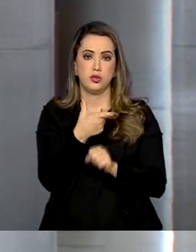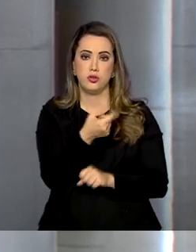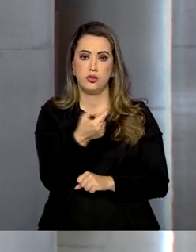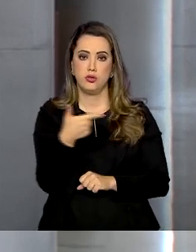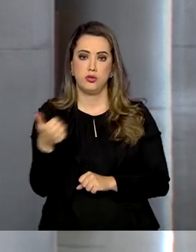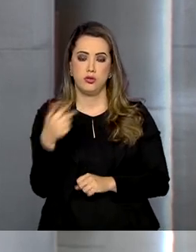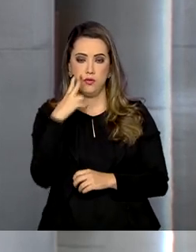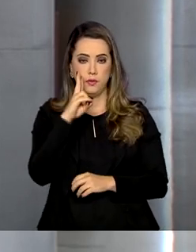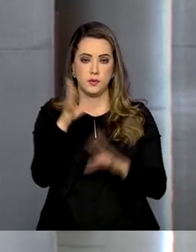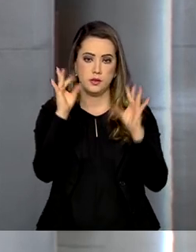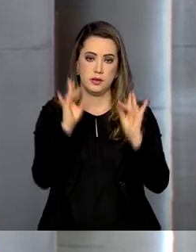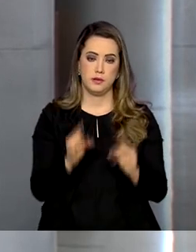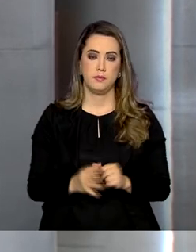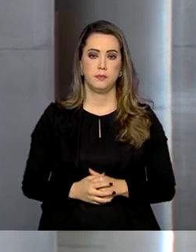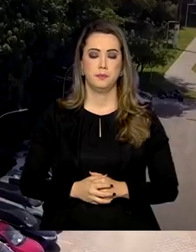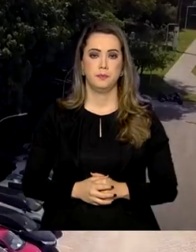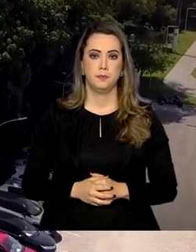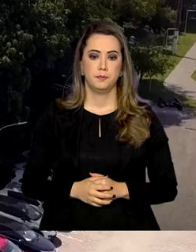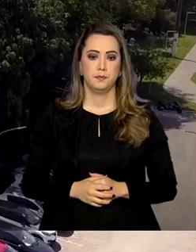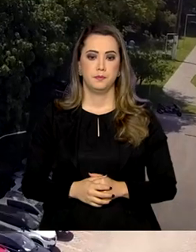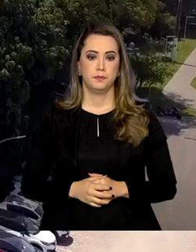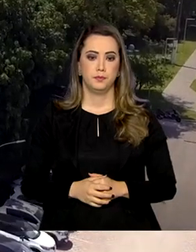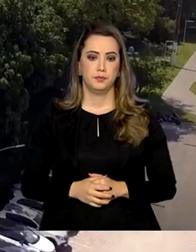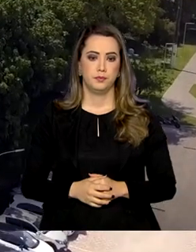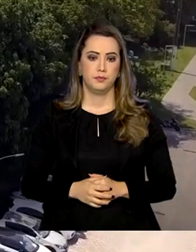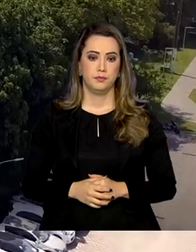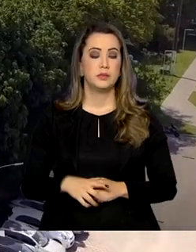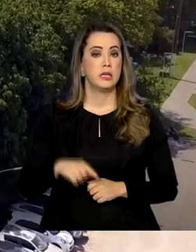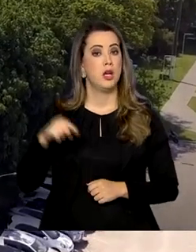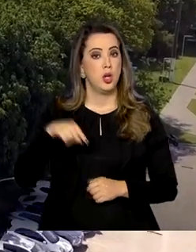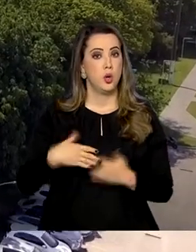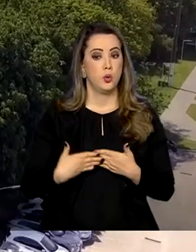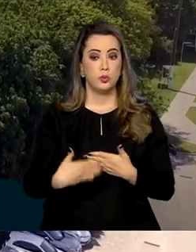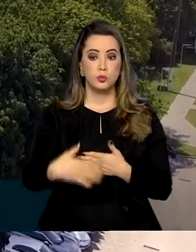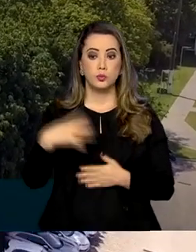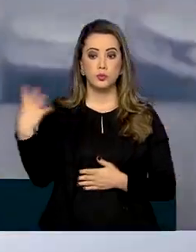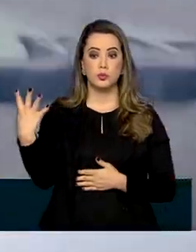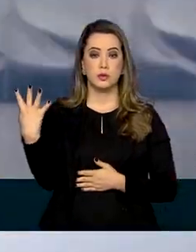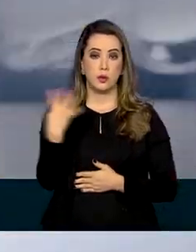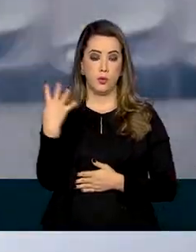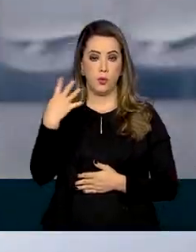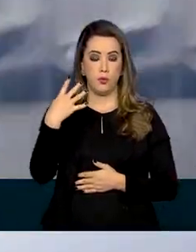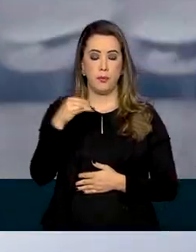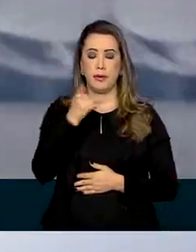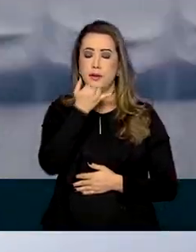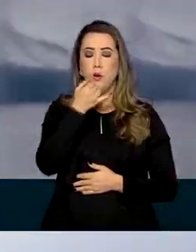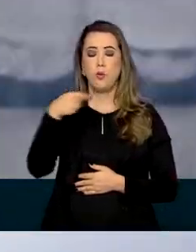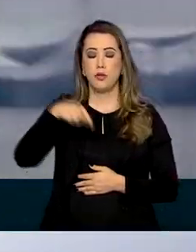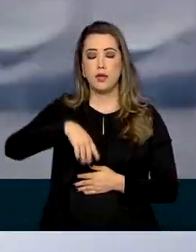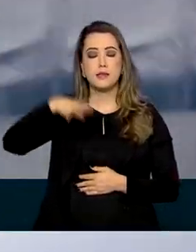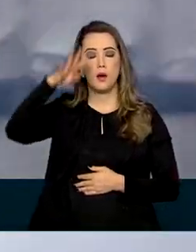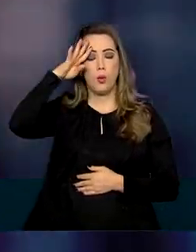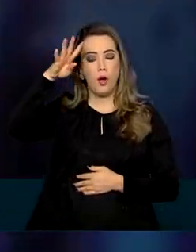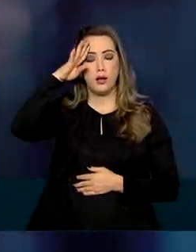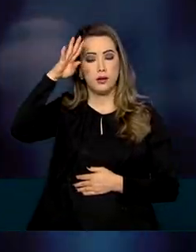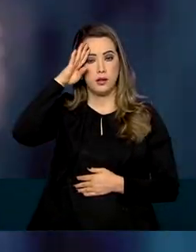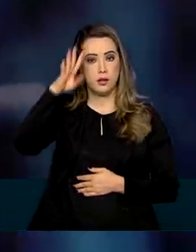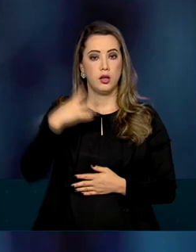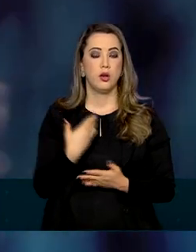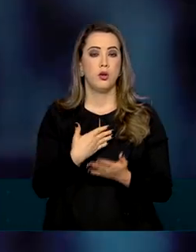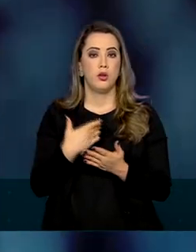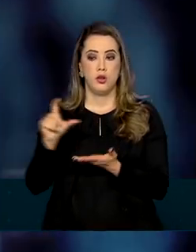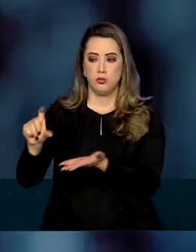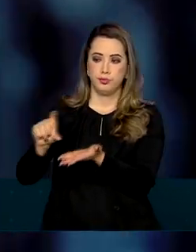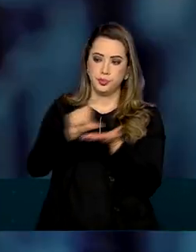Vamos ver na reportagem. A partir desta quarta-feira, a Fiocruz entregará as primeiras vacinas produzidas